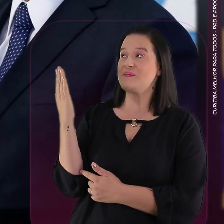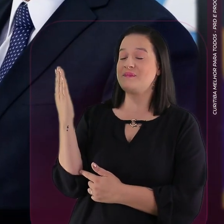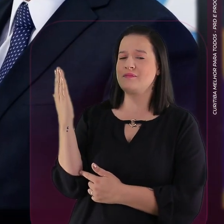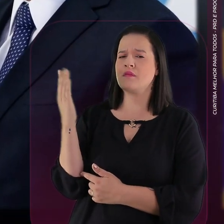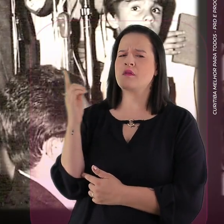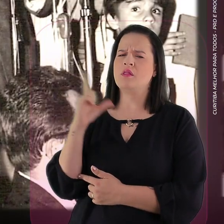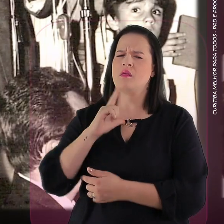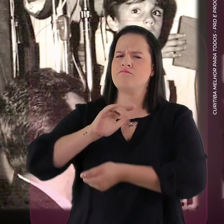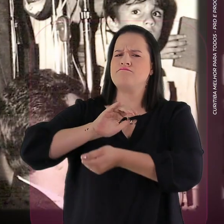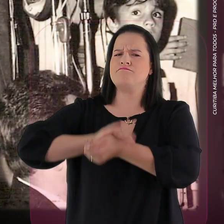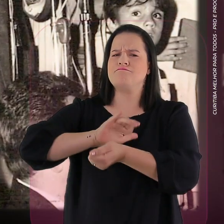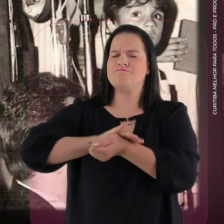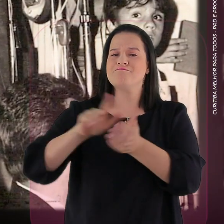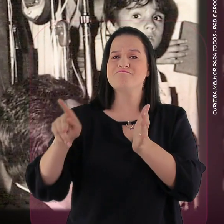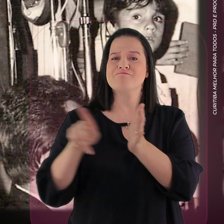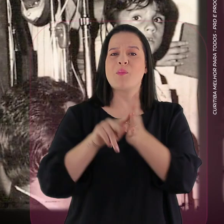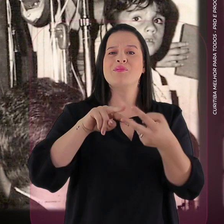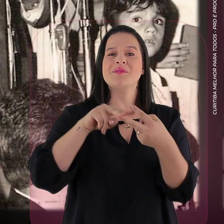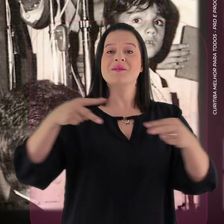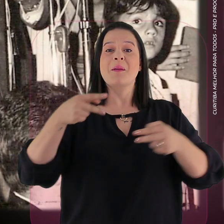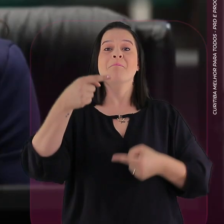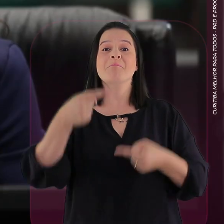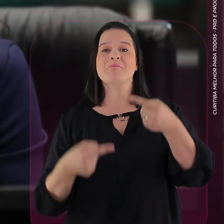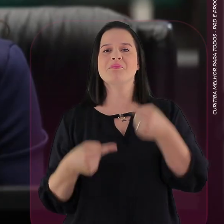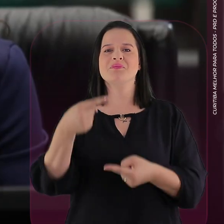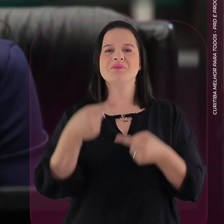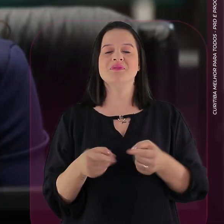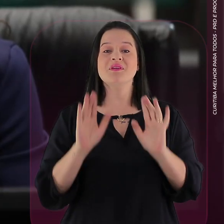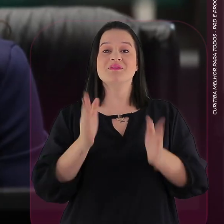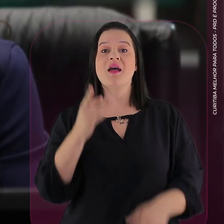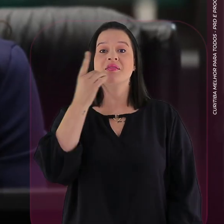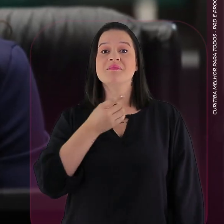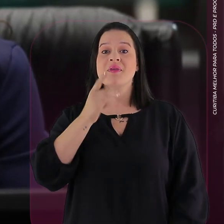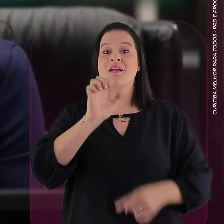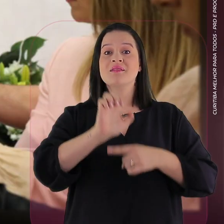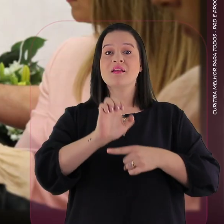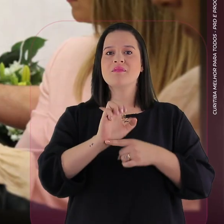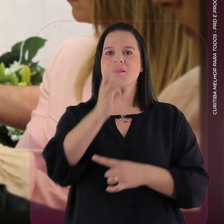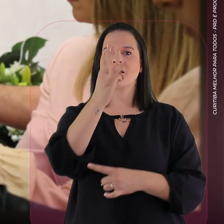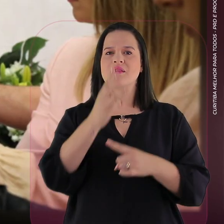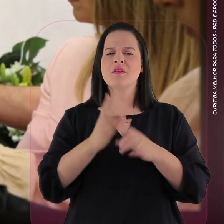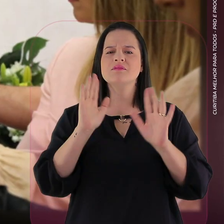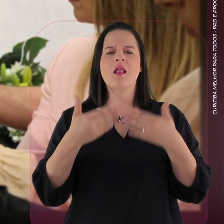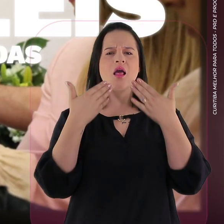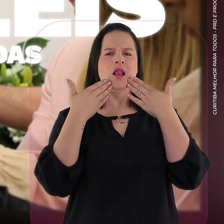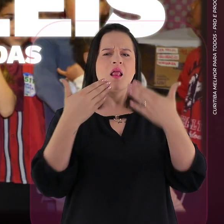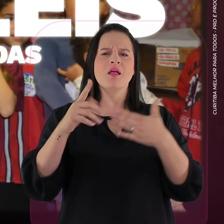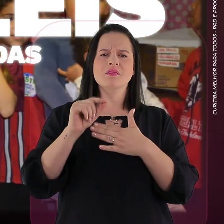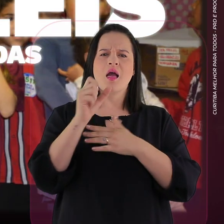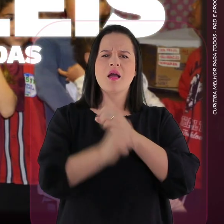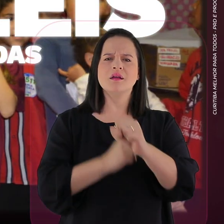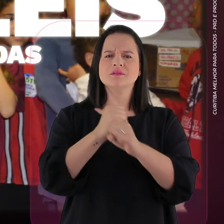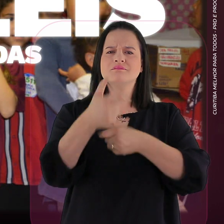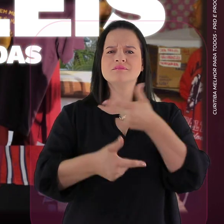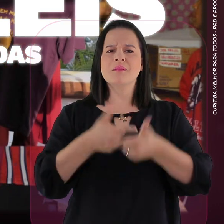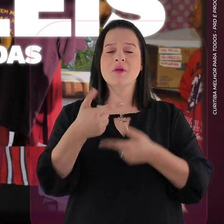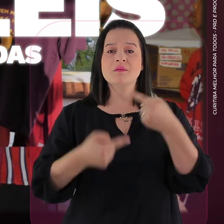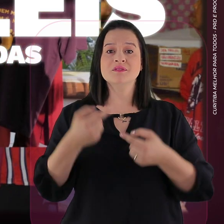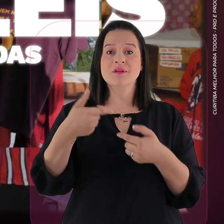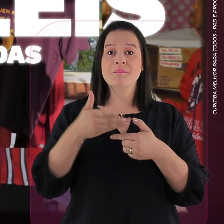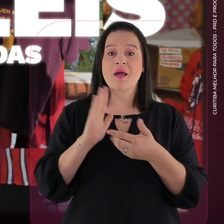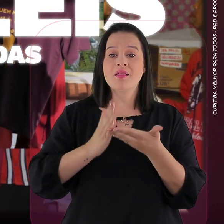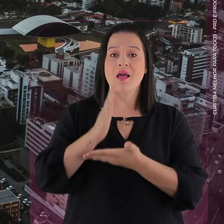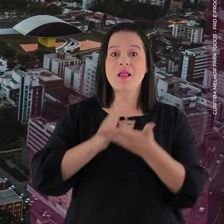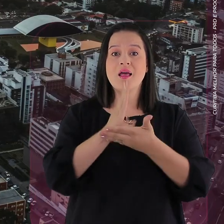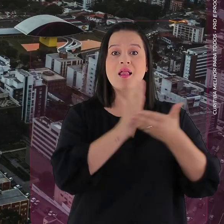Barros, Maria Vitória carrega a política no sangue e no coração. Deputada estadual em terceiro mandato, com 10 anos de vida pública e mais de 100 leis aprovadas, ela